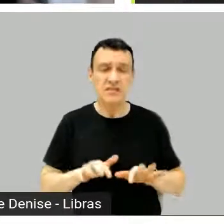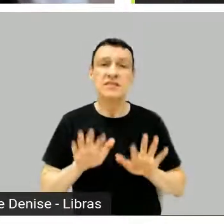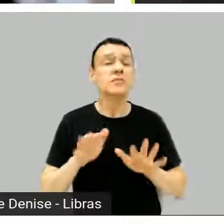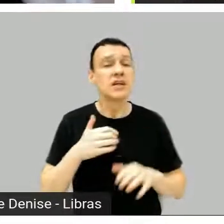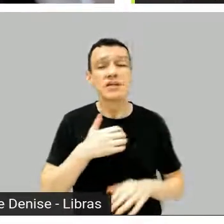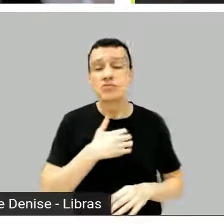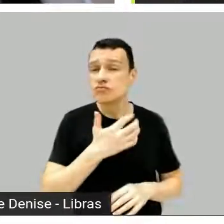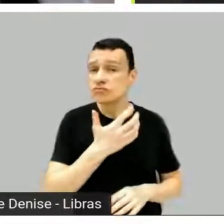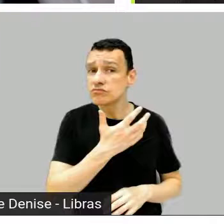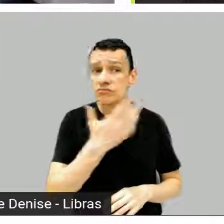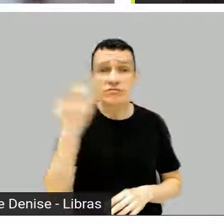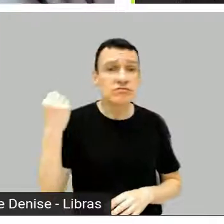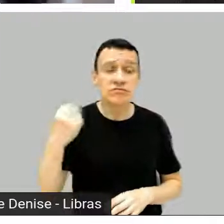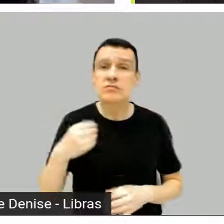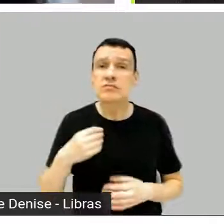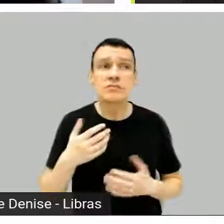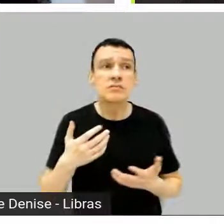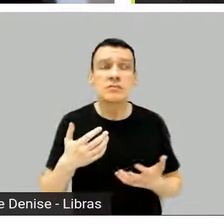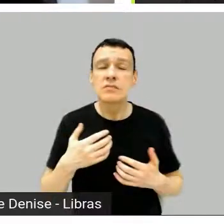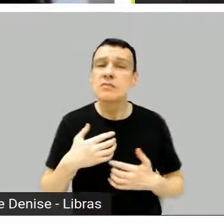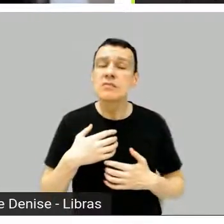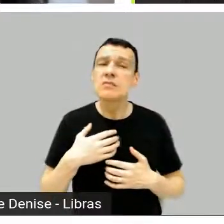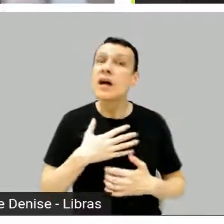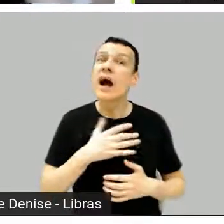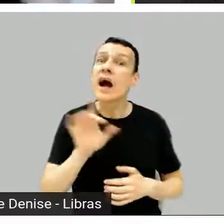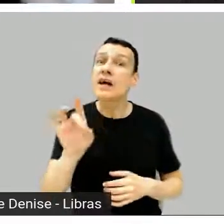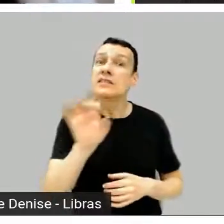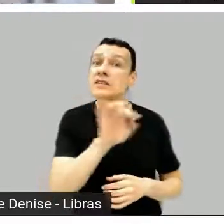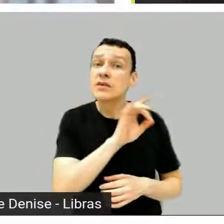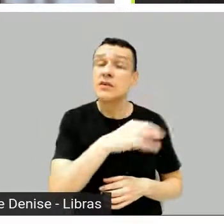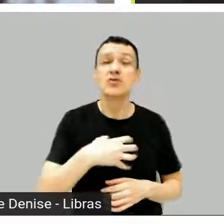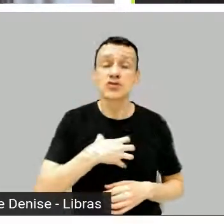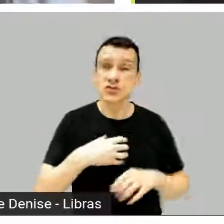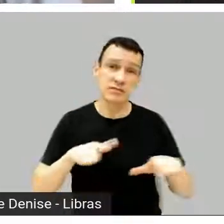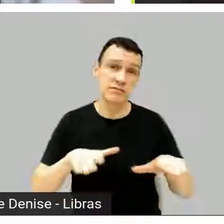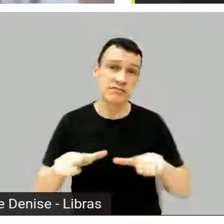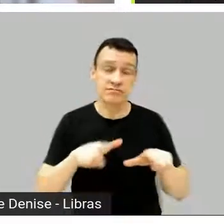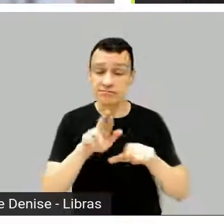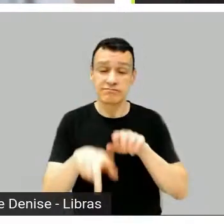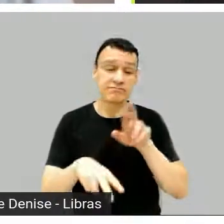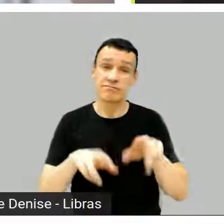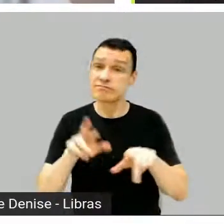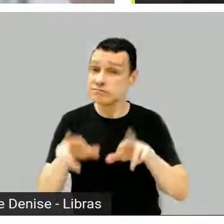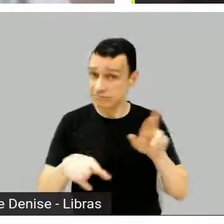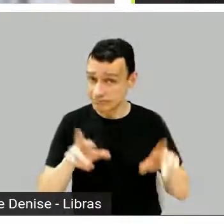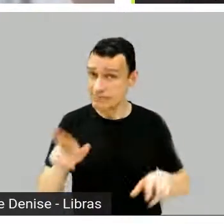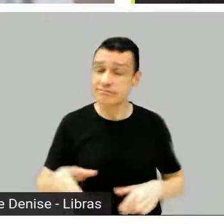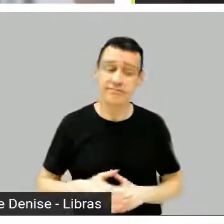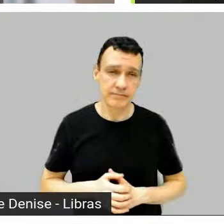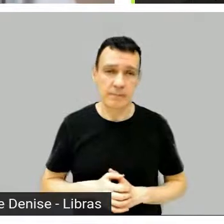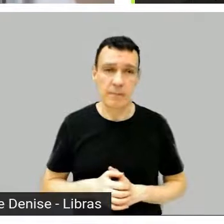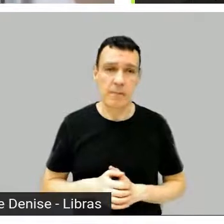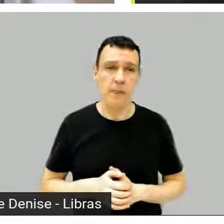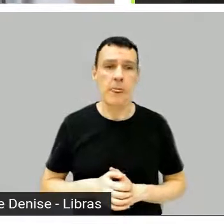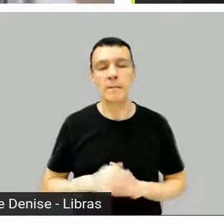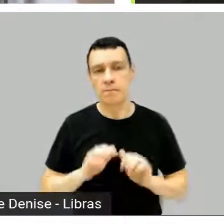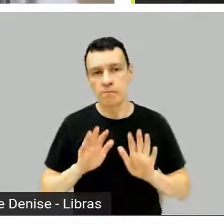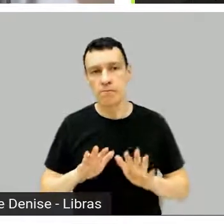Que cada um vai saber fazer melhor uma coisa. Então, uma coisa que eu escuto bastante,